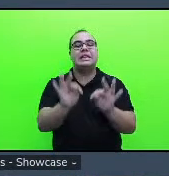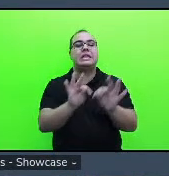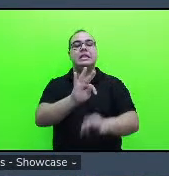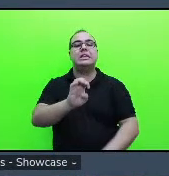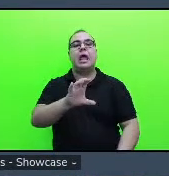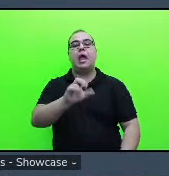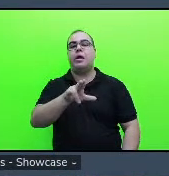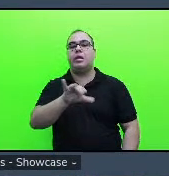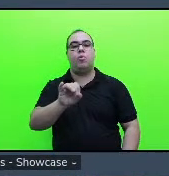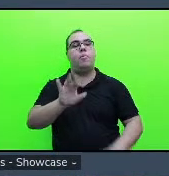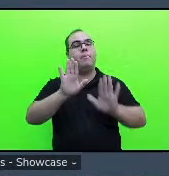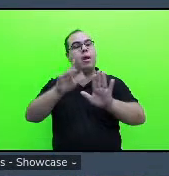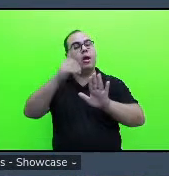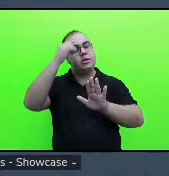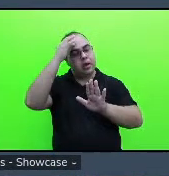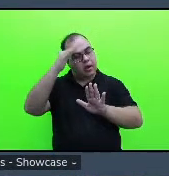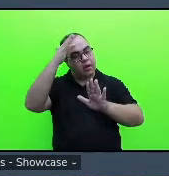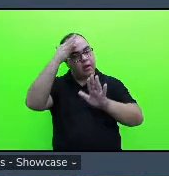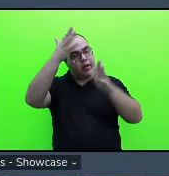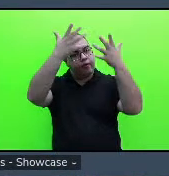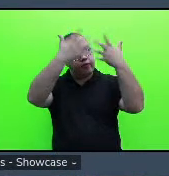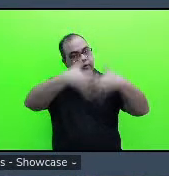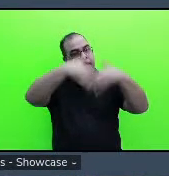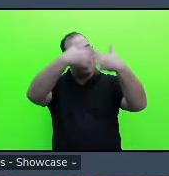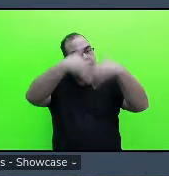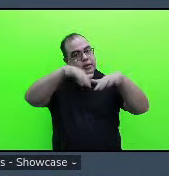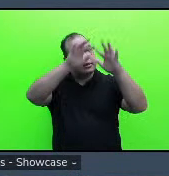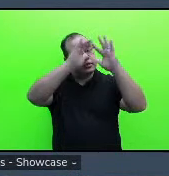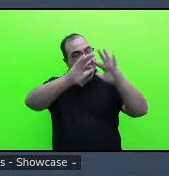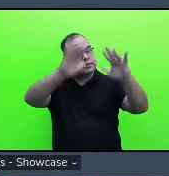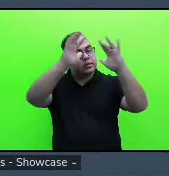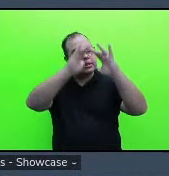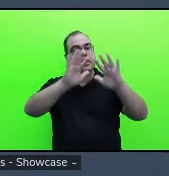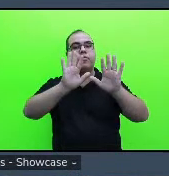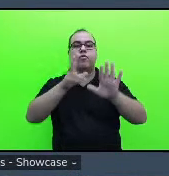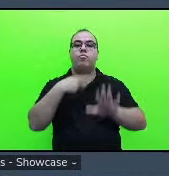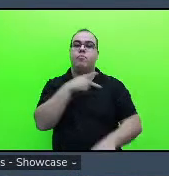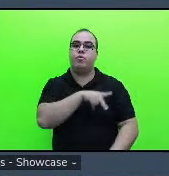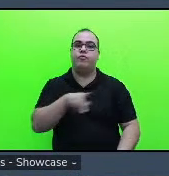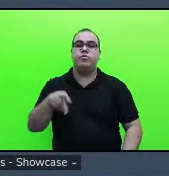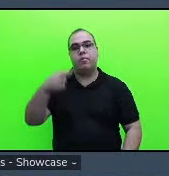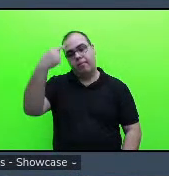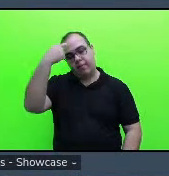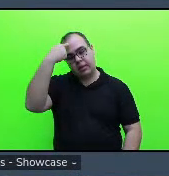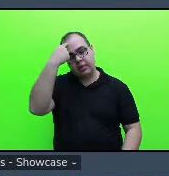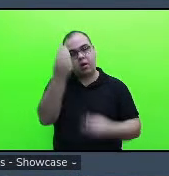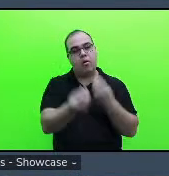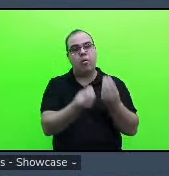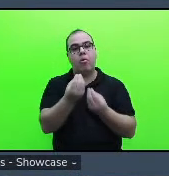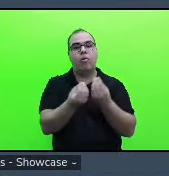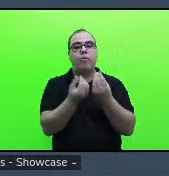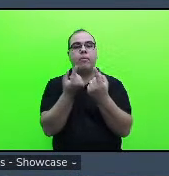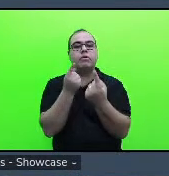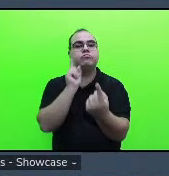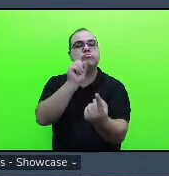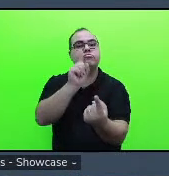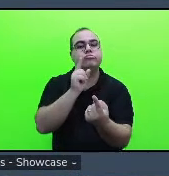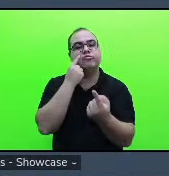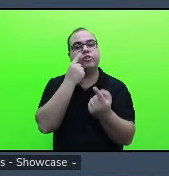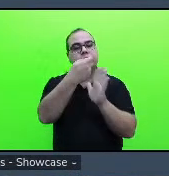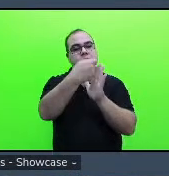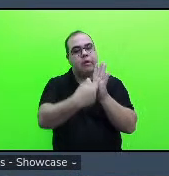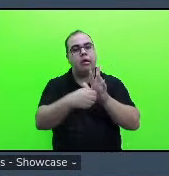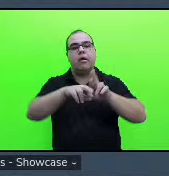maneira reflexiva a ponto do professor pensar quando ele aborda textos contos